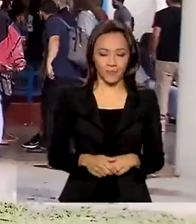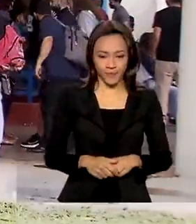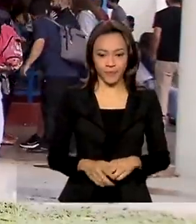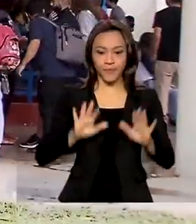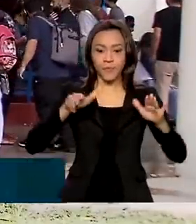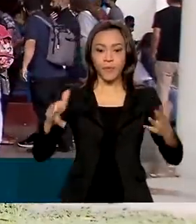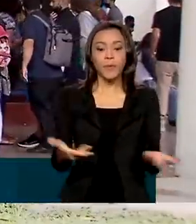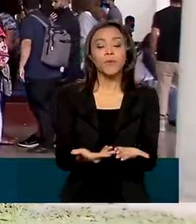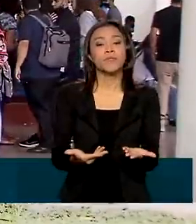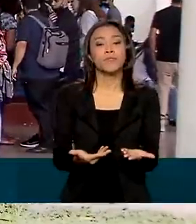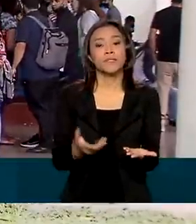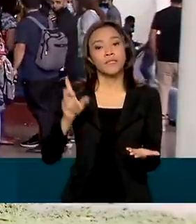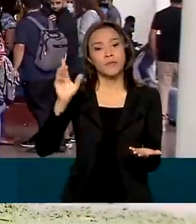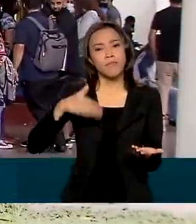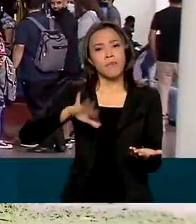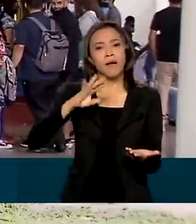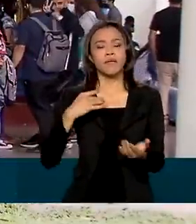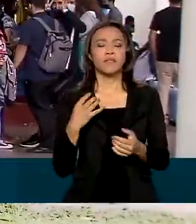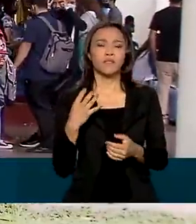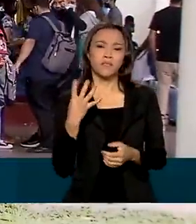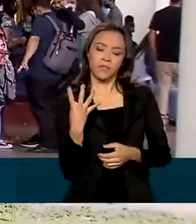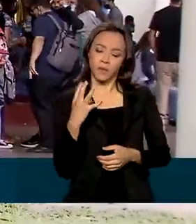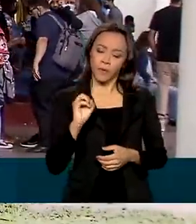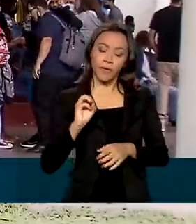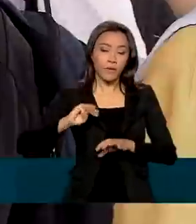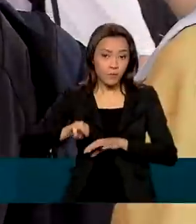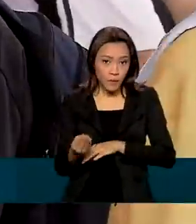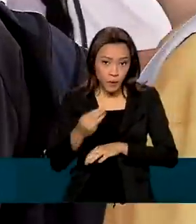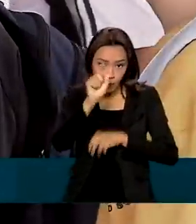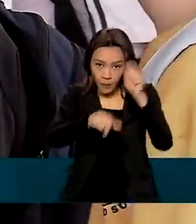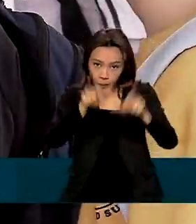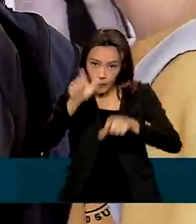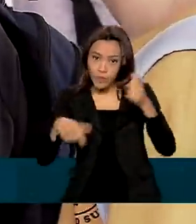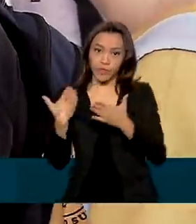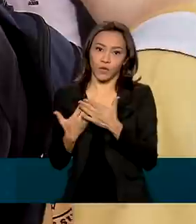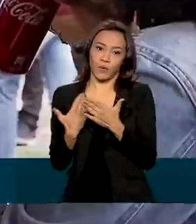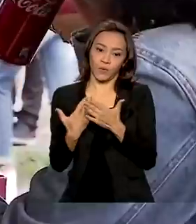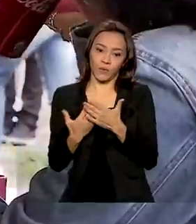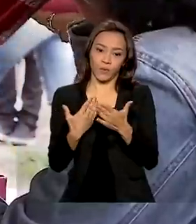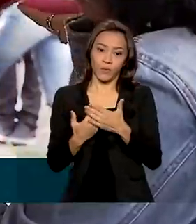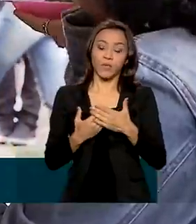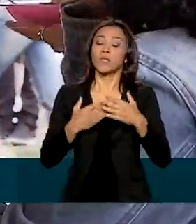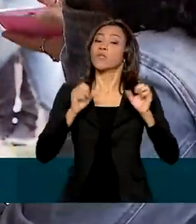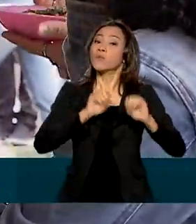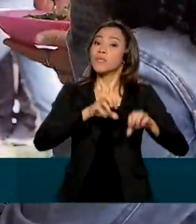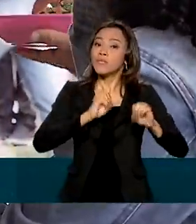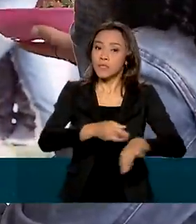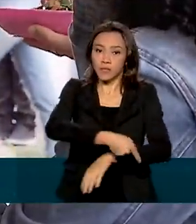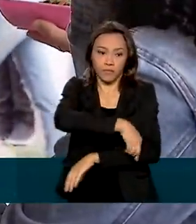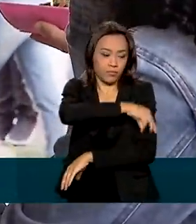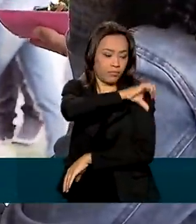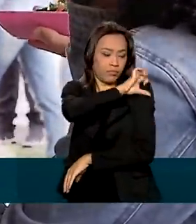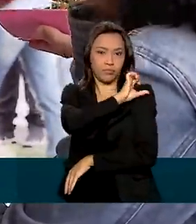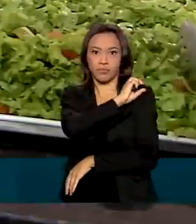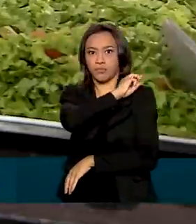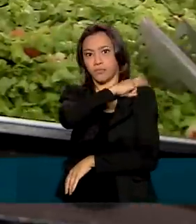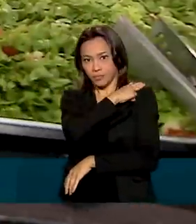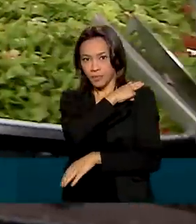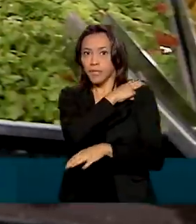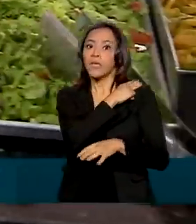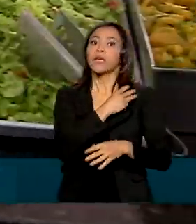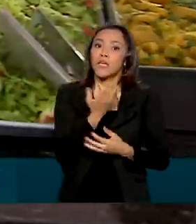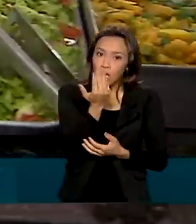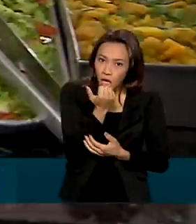Atualmente, são mais de 40 milhões de estudantes da educação básica que recebem refeições diárias.